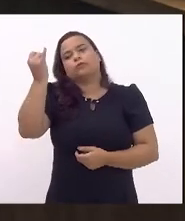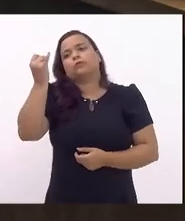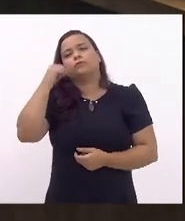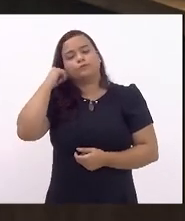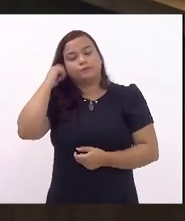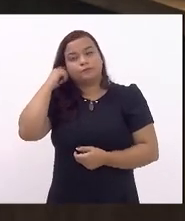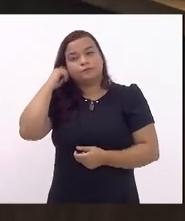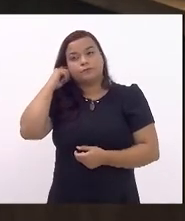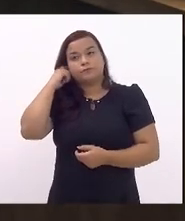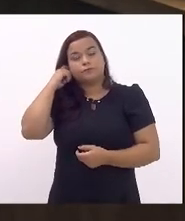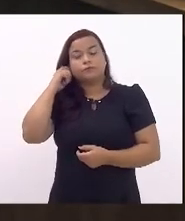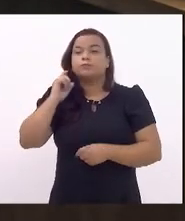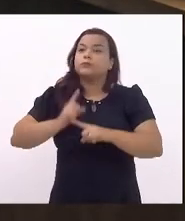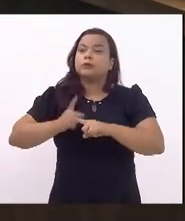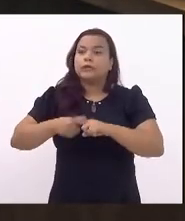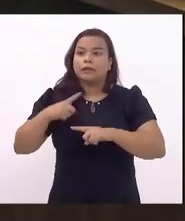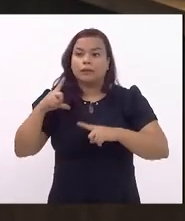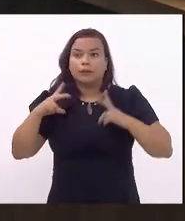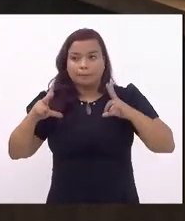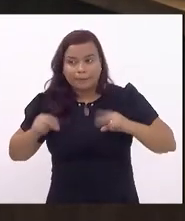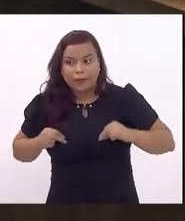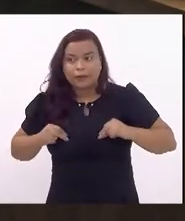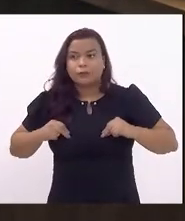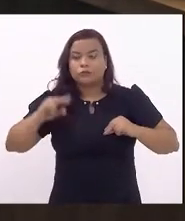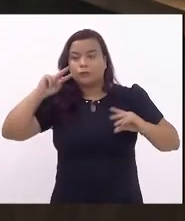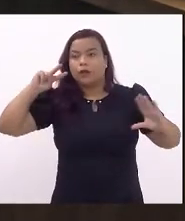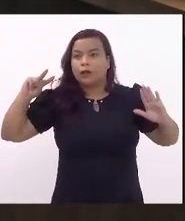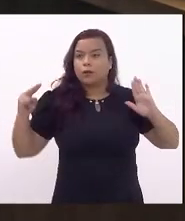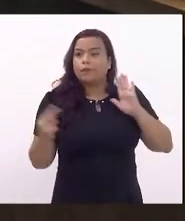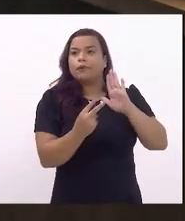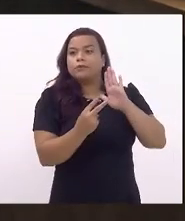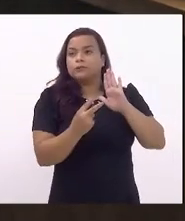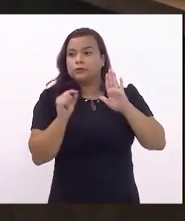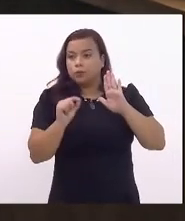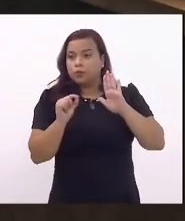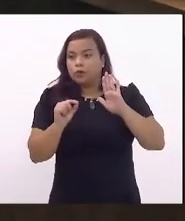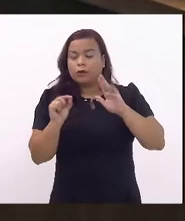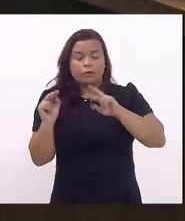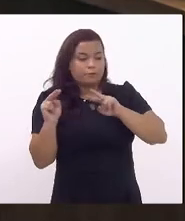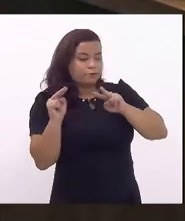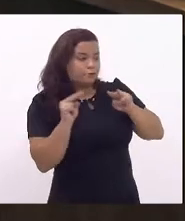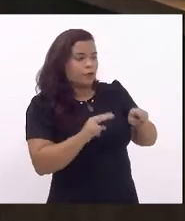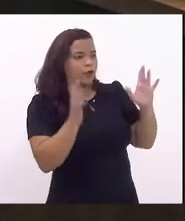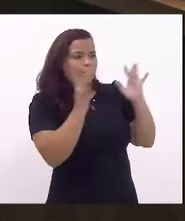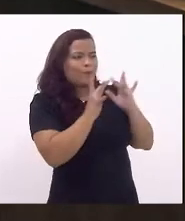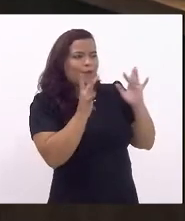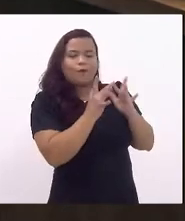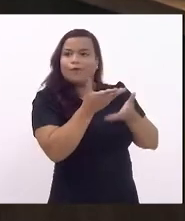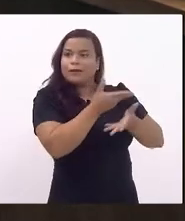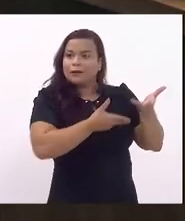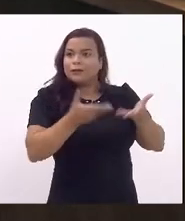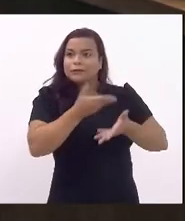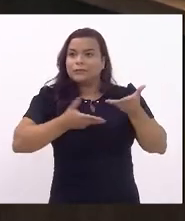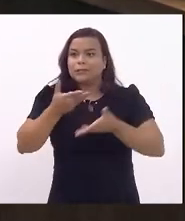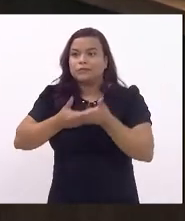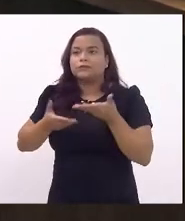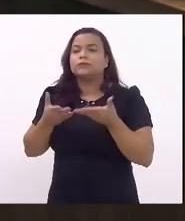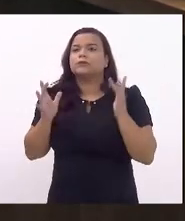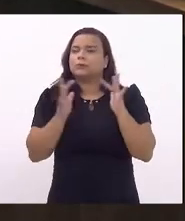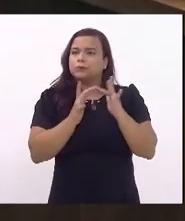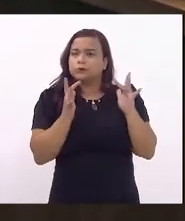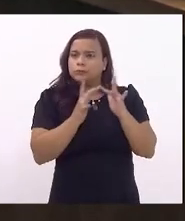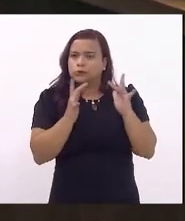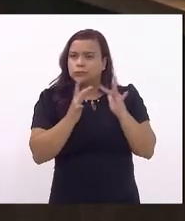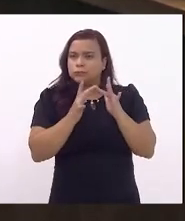além de ter o mérito de reconhecer a conectividade com o